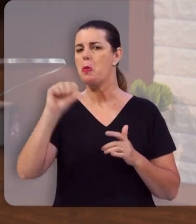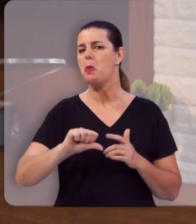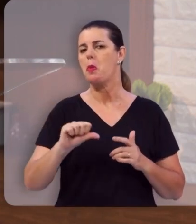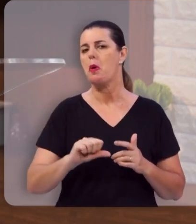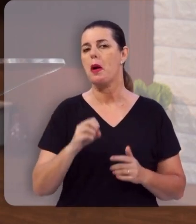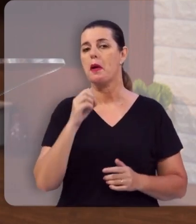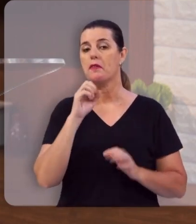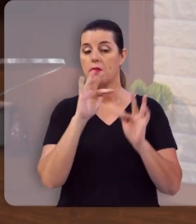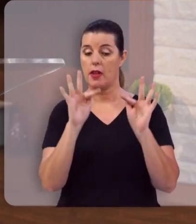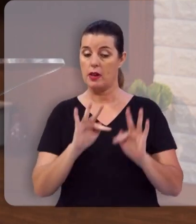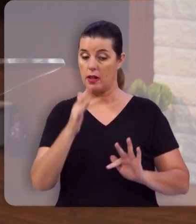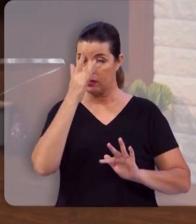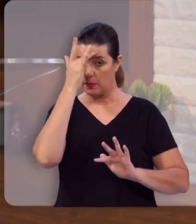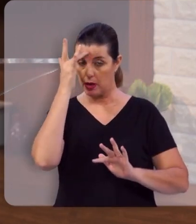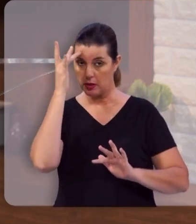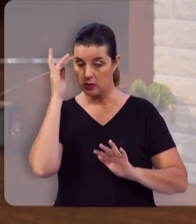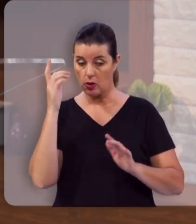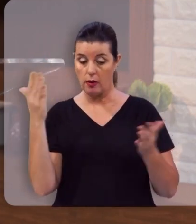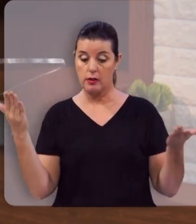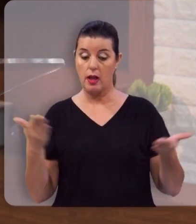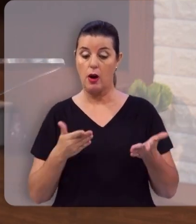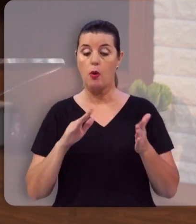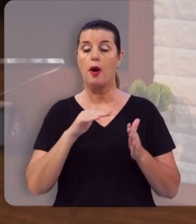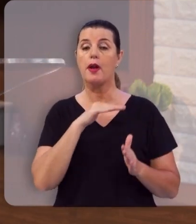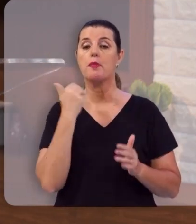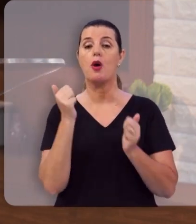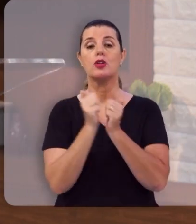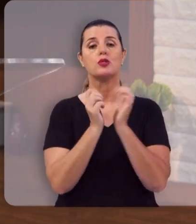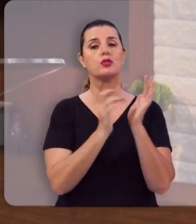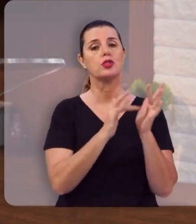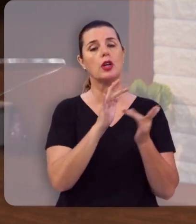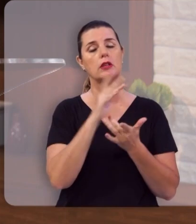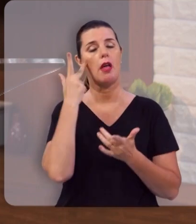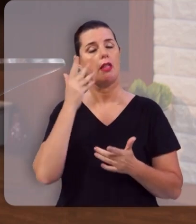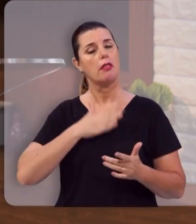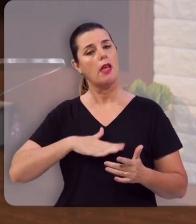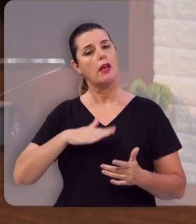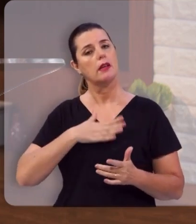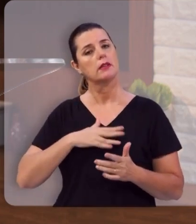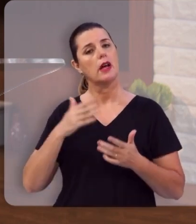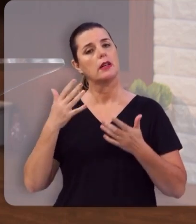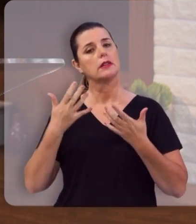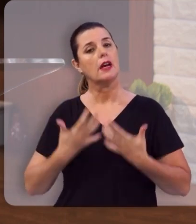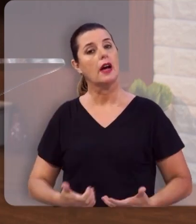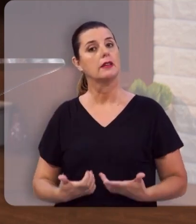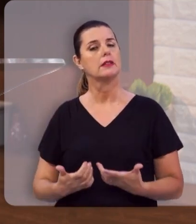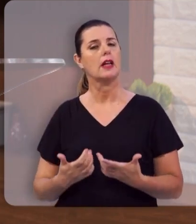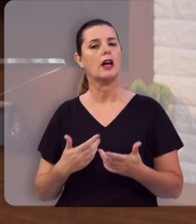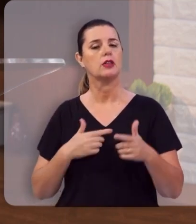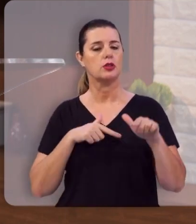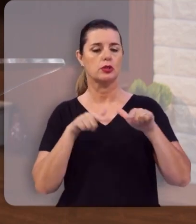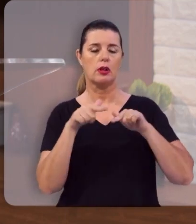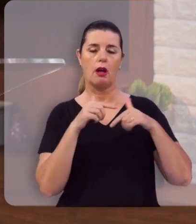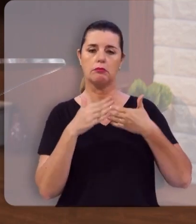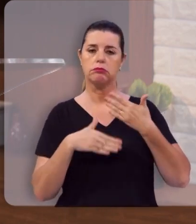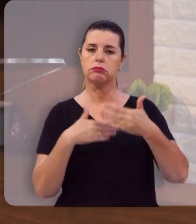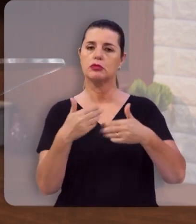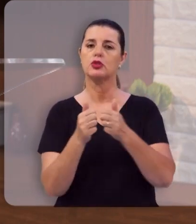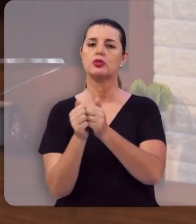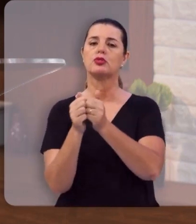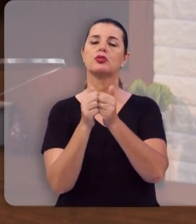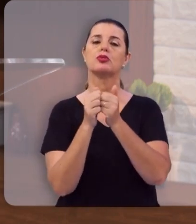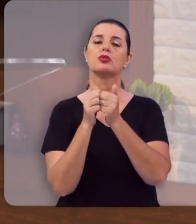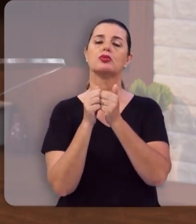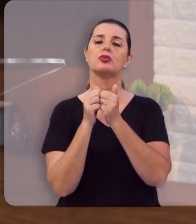Bem-aventurados são aqueles que desde agora morrem no Senhor, para que descansem das suas fadigas e as suas obras os acompanham.